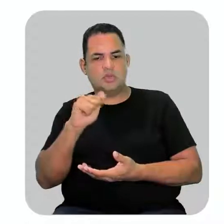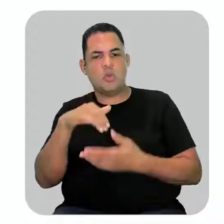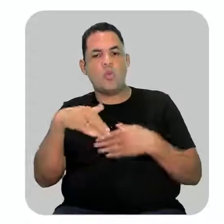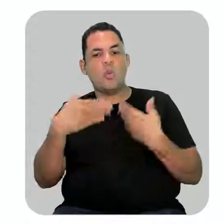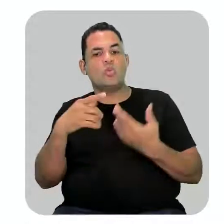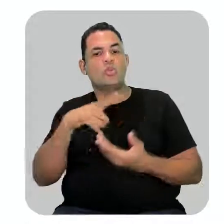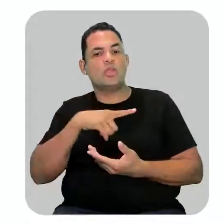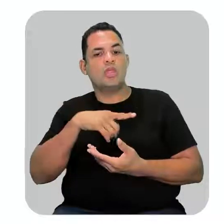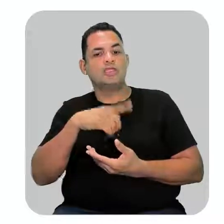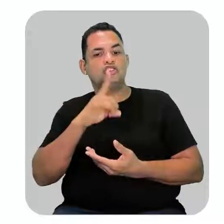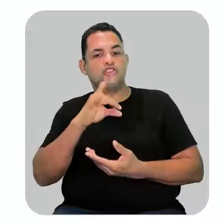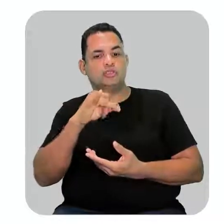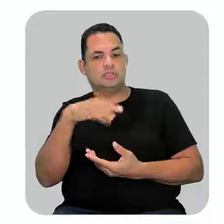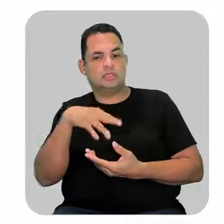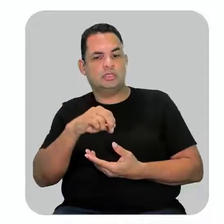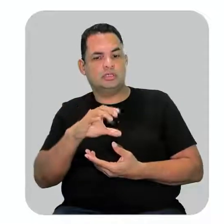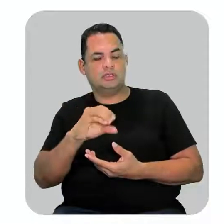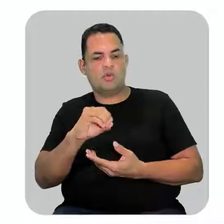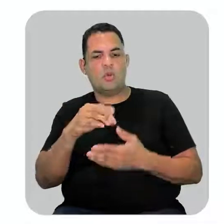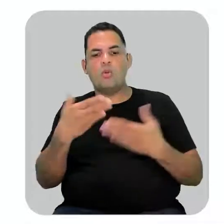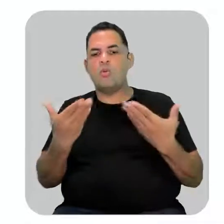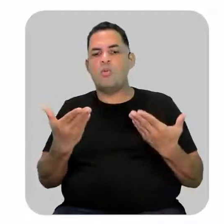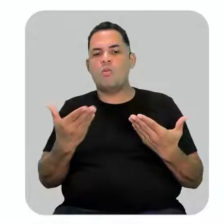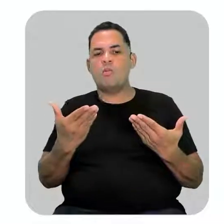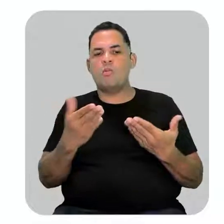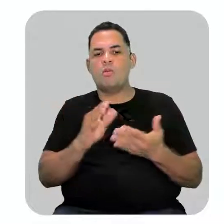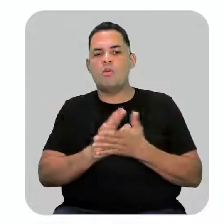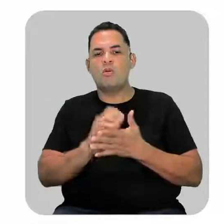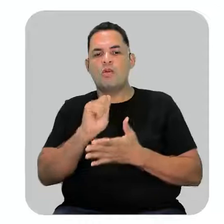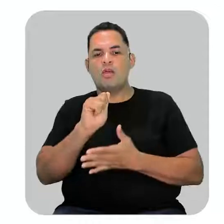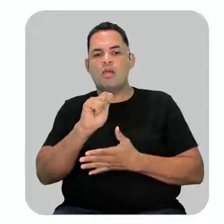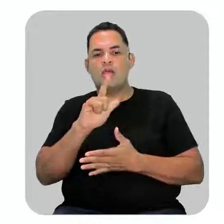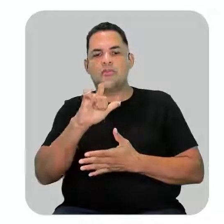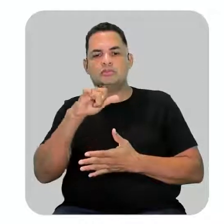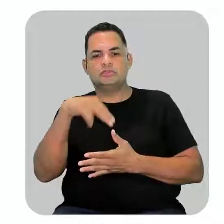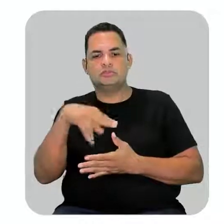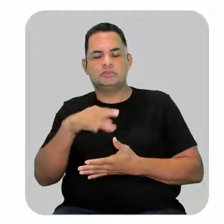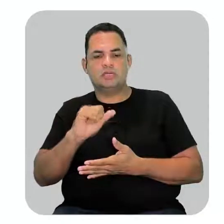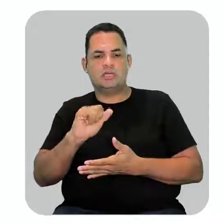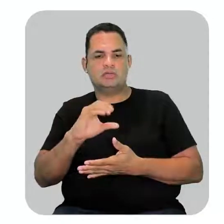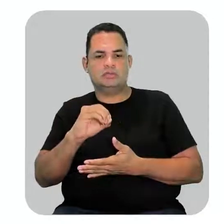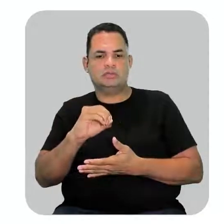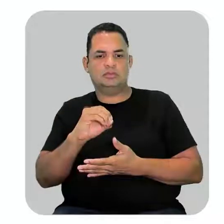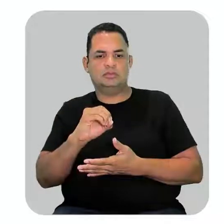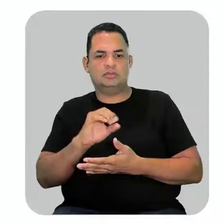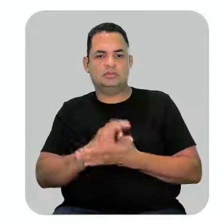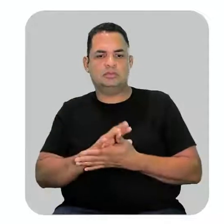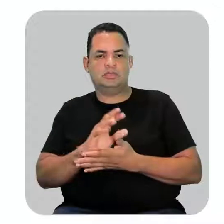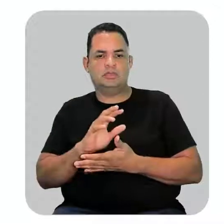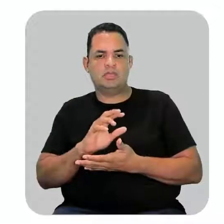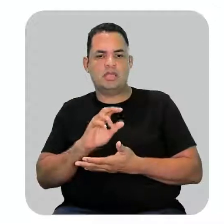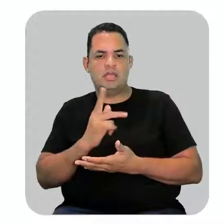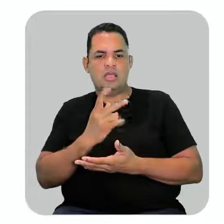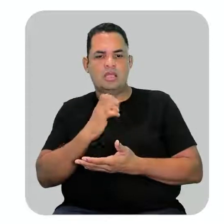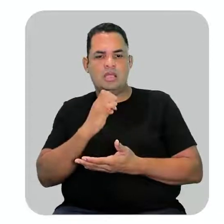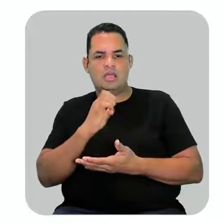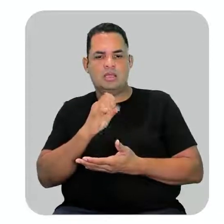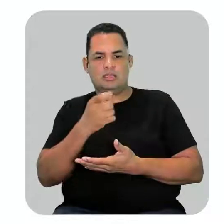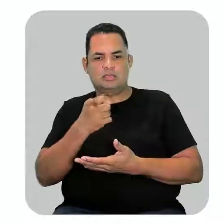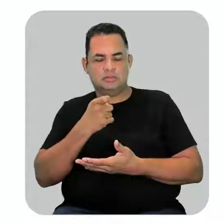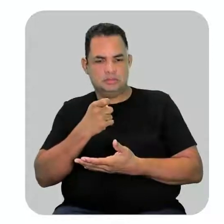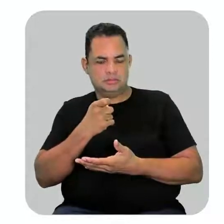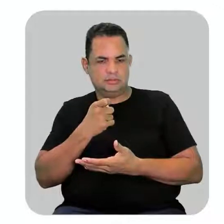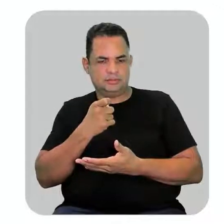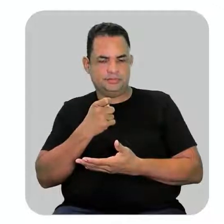dieno nesse caso aqui nesse como é um alcino eu uso hexa somente aí o número do carbono onde